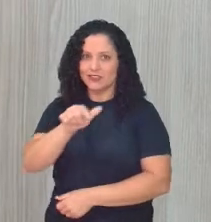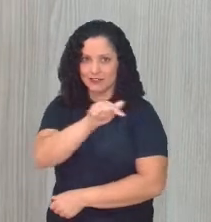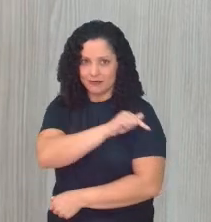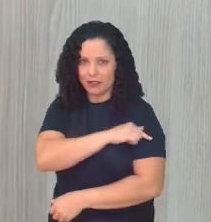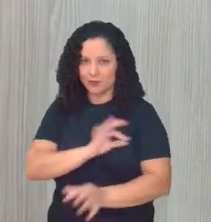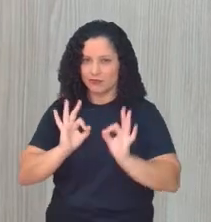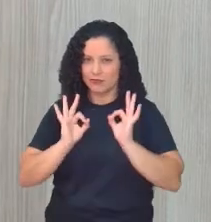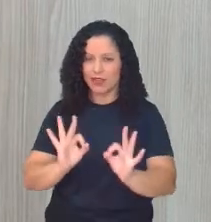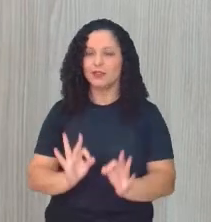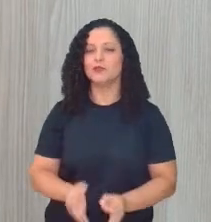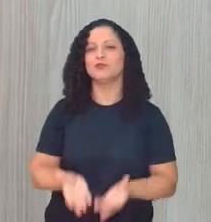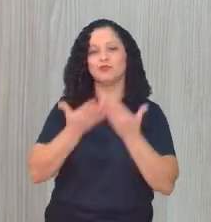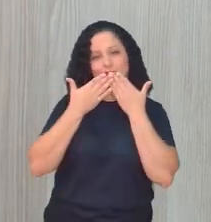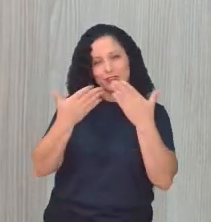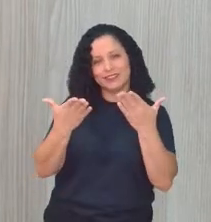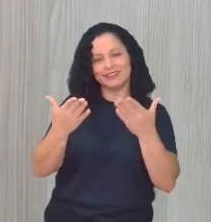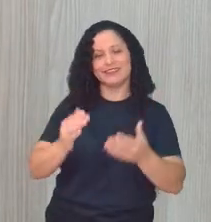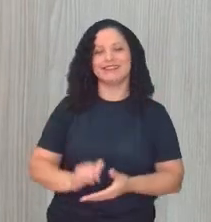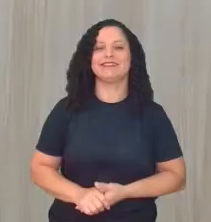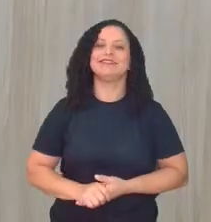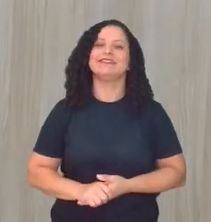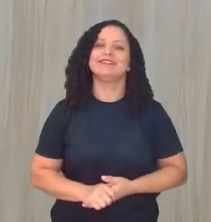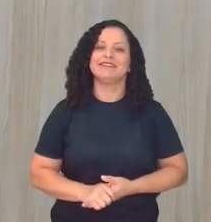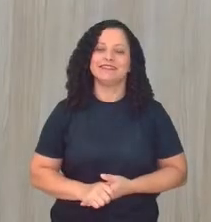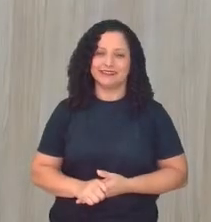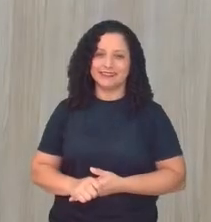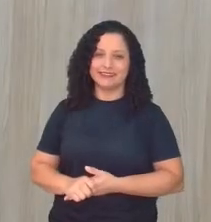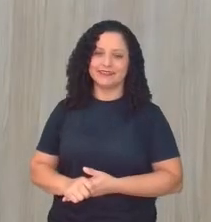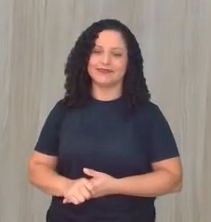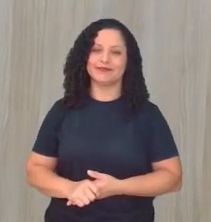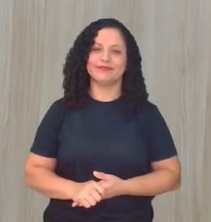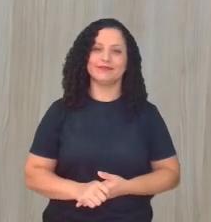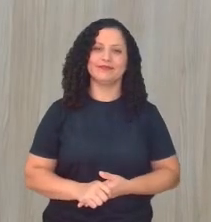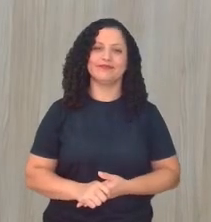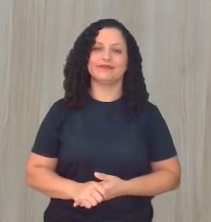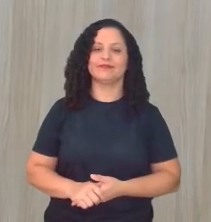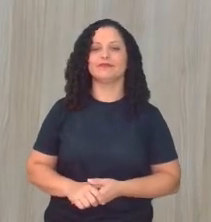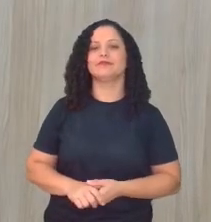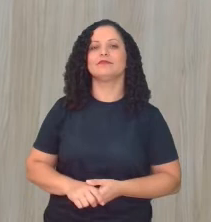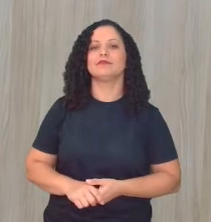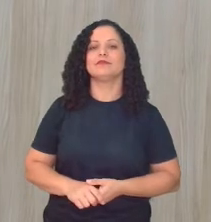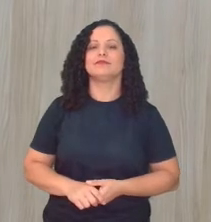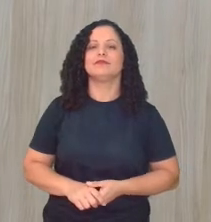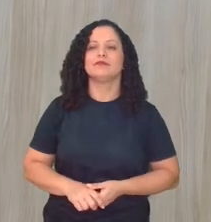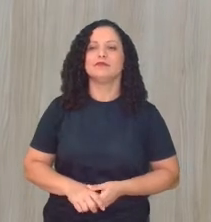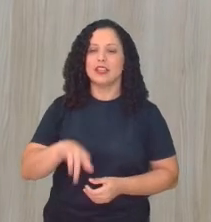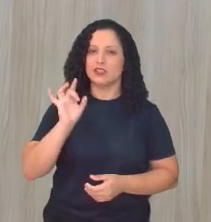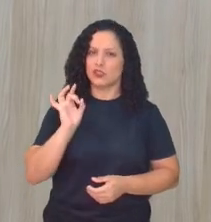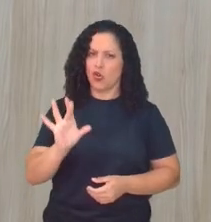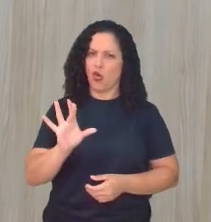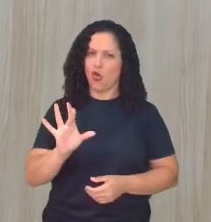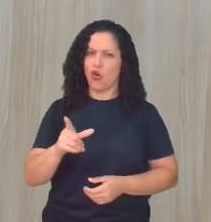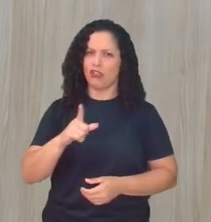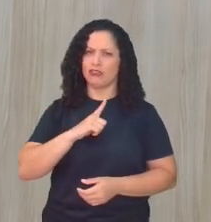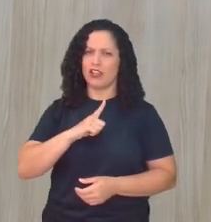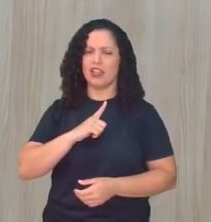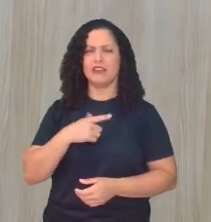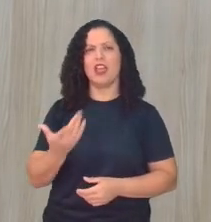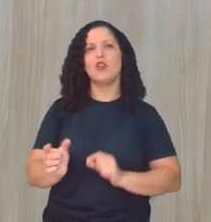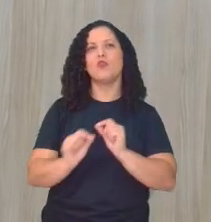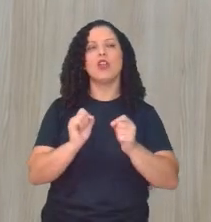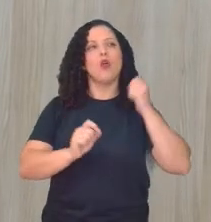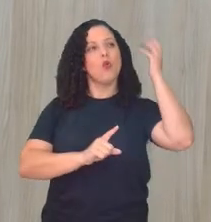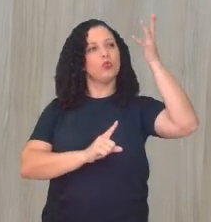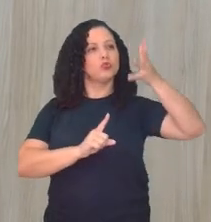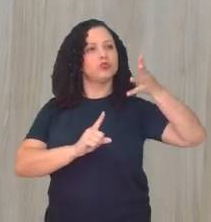um beijo do Rostinho Lindo. Valeu. É, minha gente. Então, veja só, não adianta ter só o discurso, né? A gente